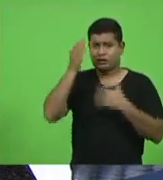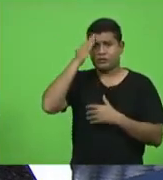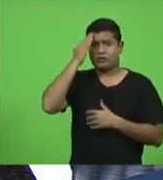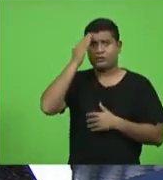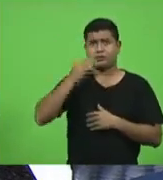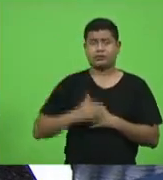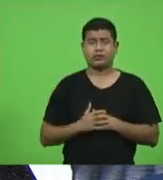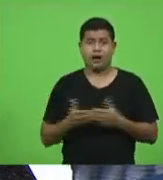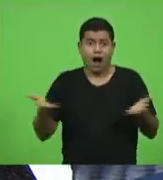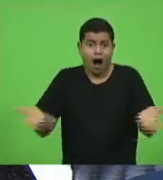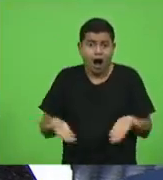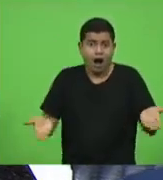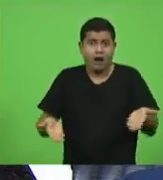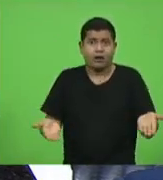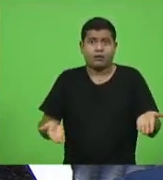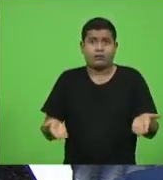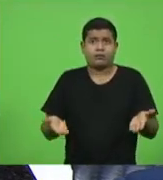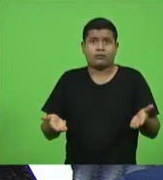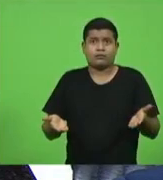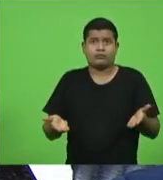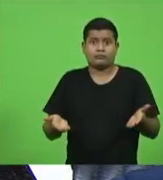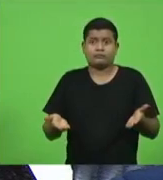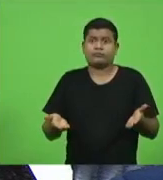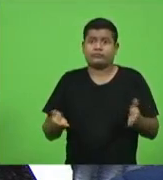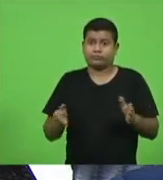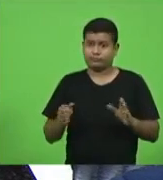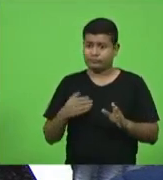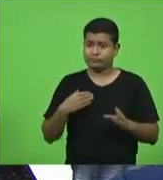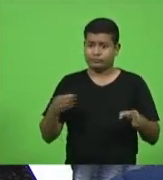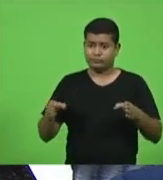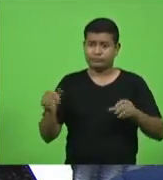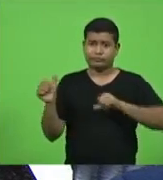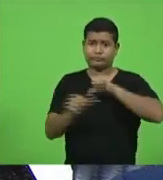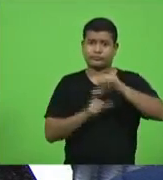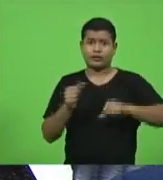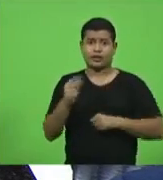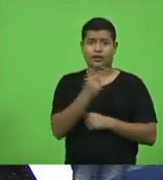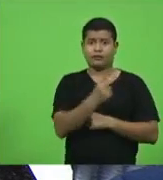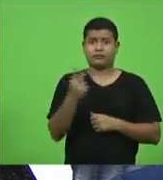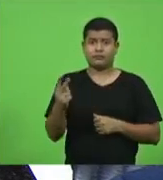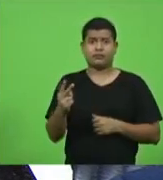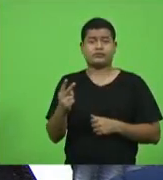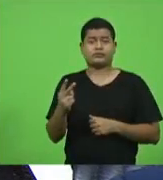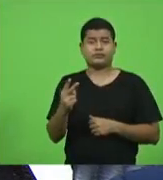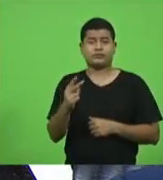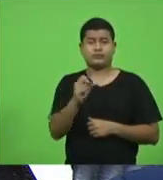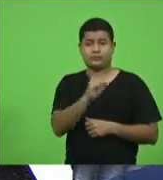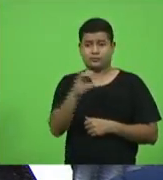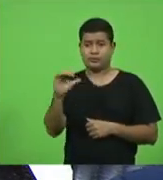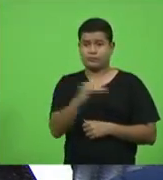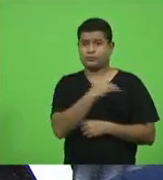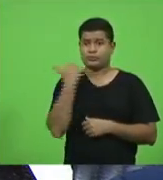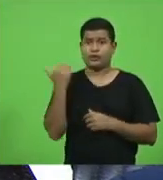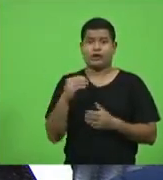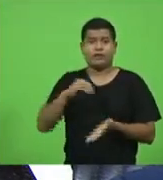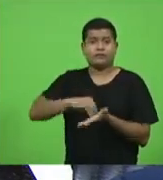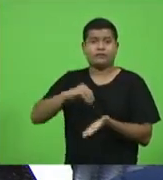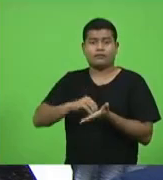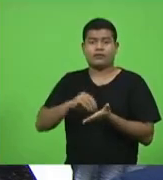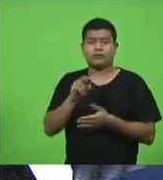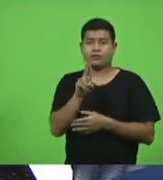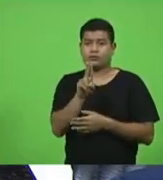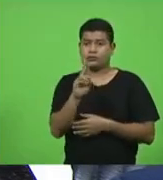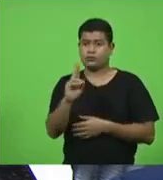agora agora a situação está nesse ponto né 22 catarinenses já morreram por falta de UTI em santa catarina